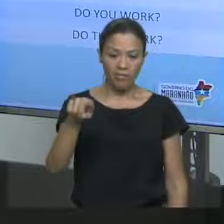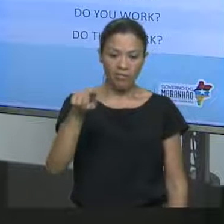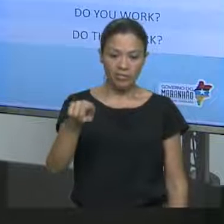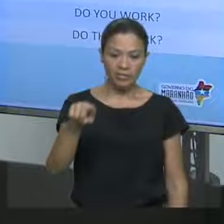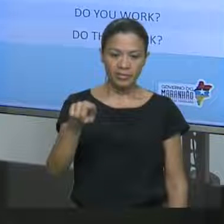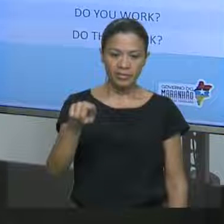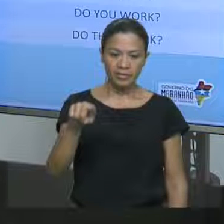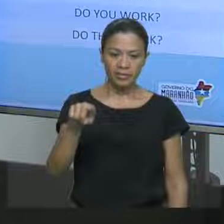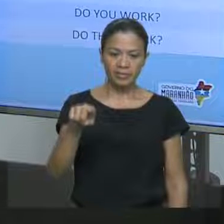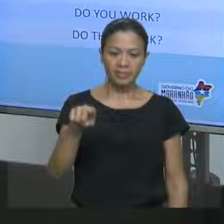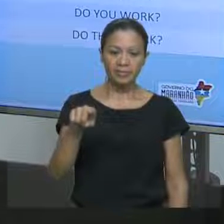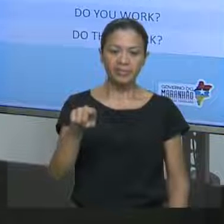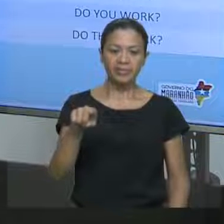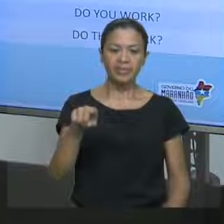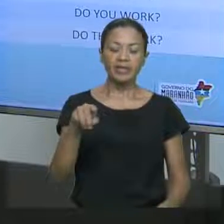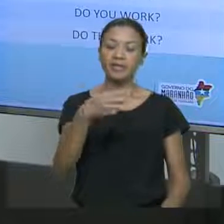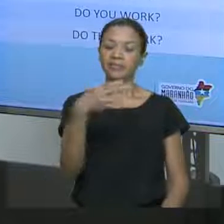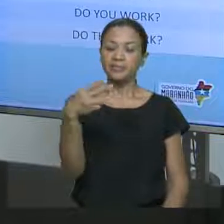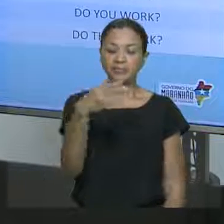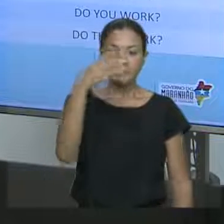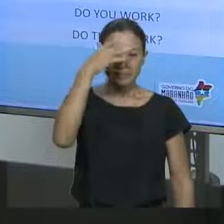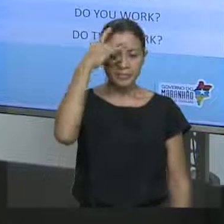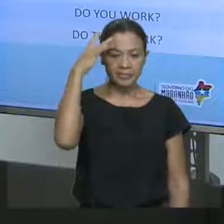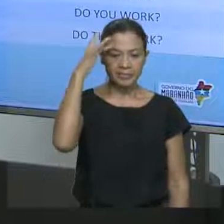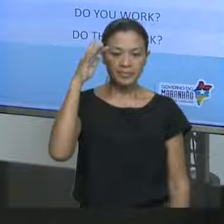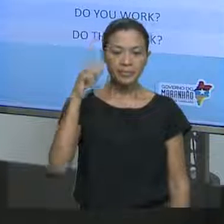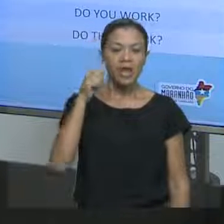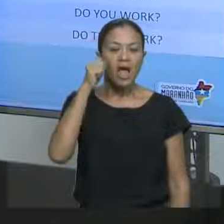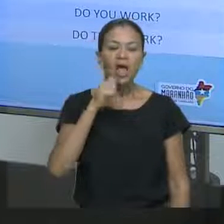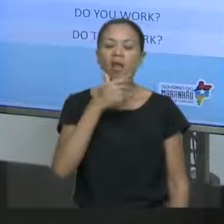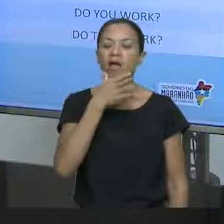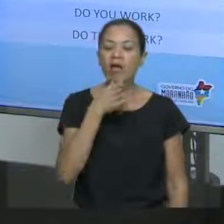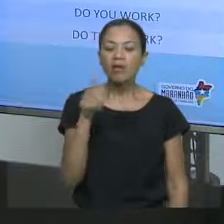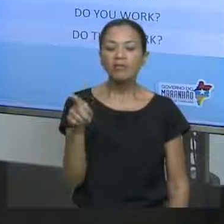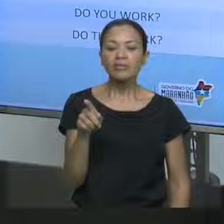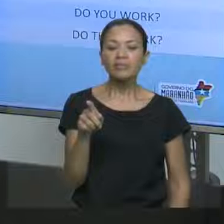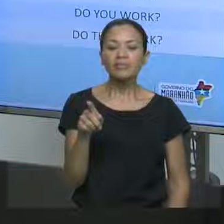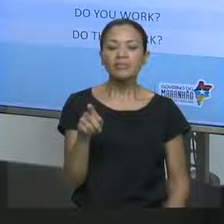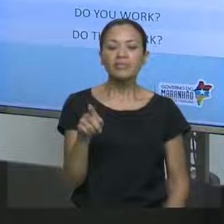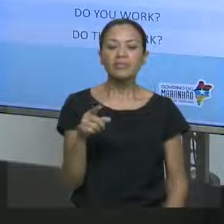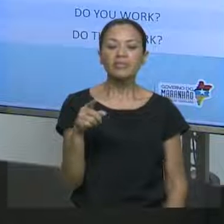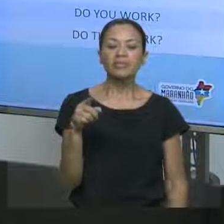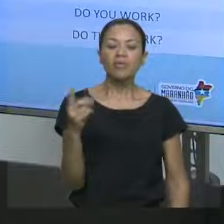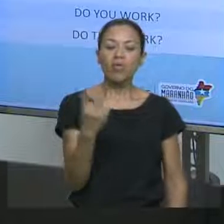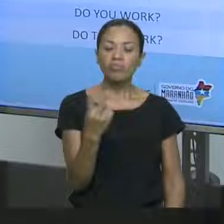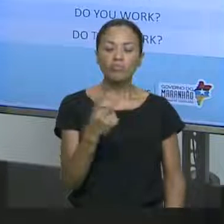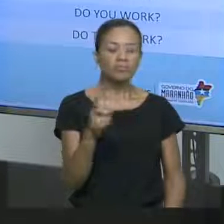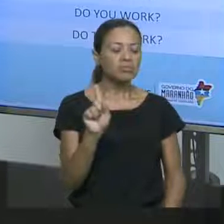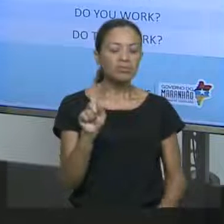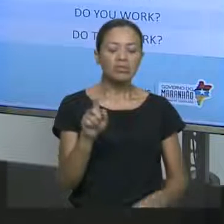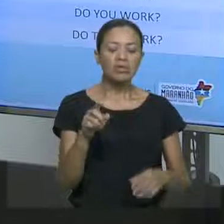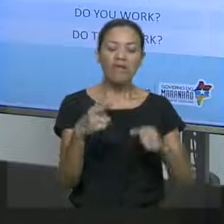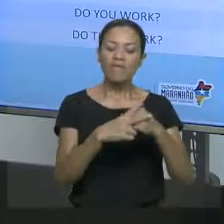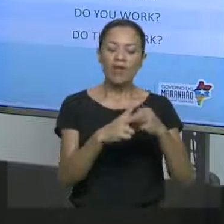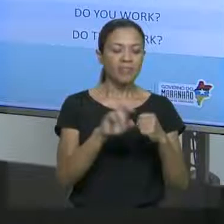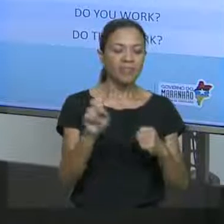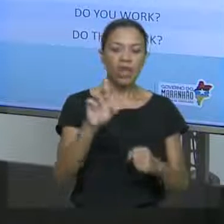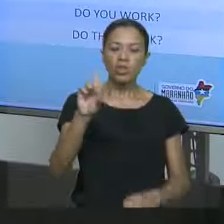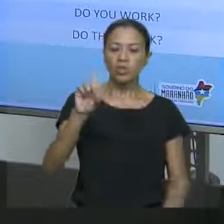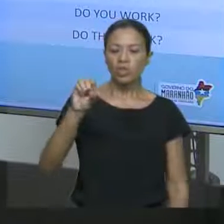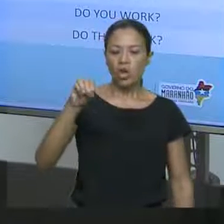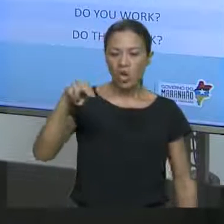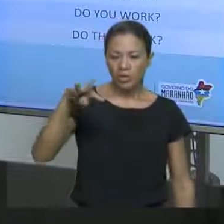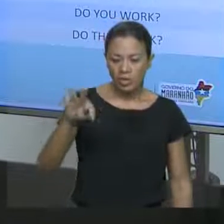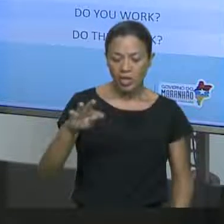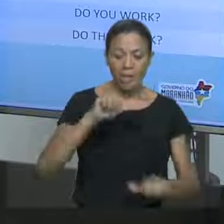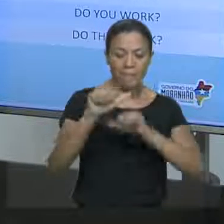we, you, they. E para a terceira pessoa, he, she, it, o verbo não vai ficar o don't, nós vamos usar o